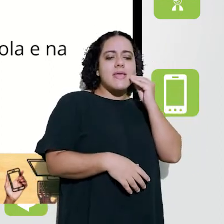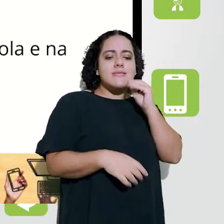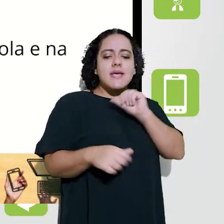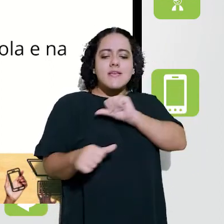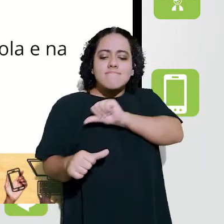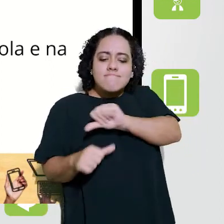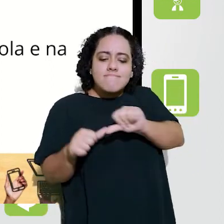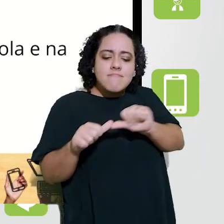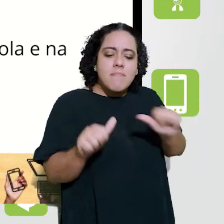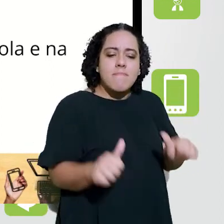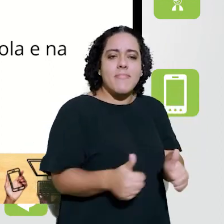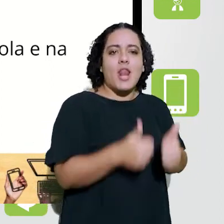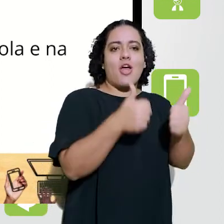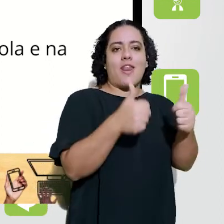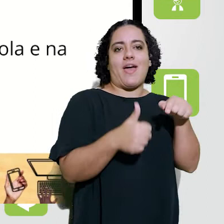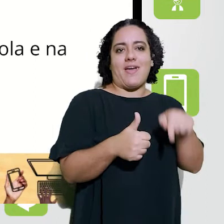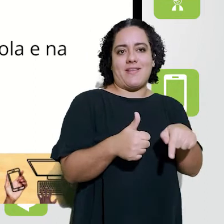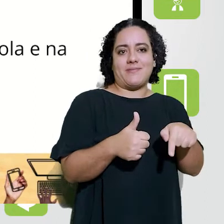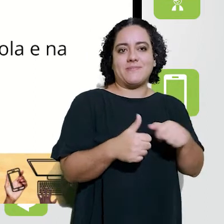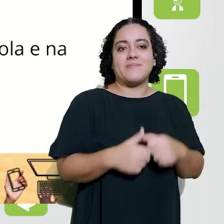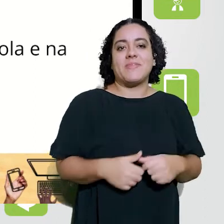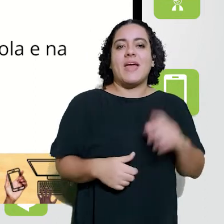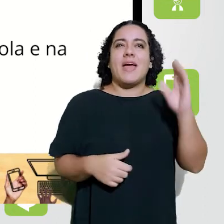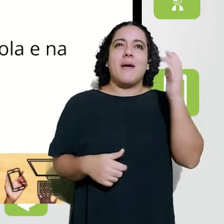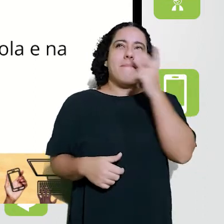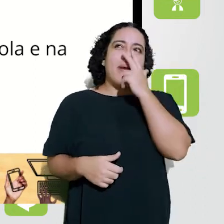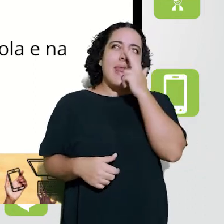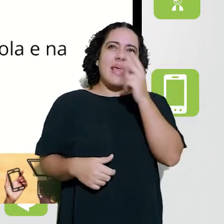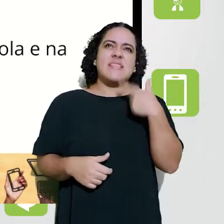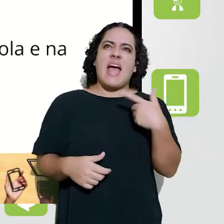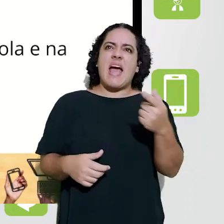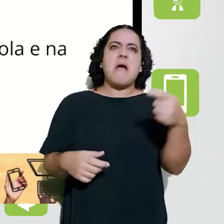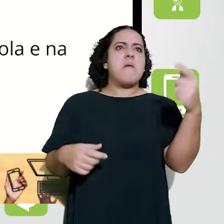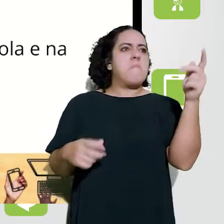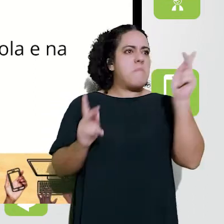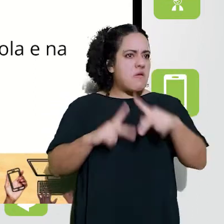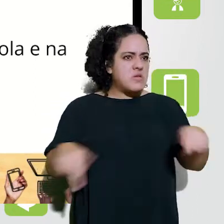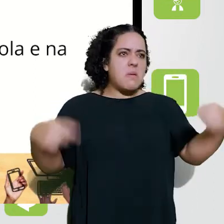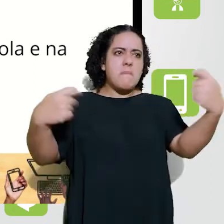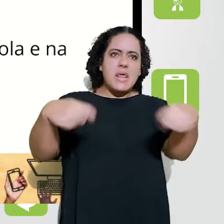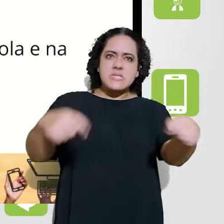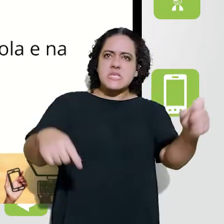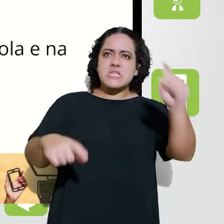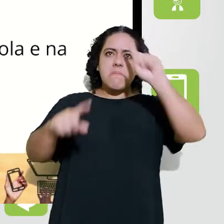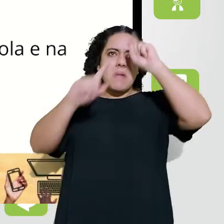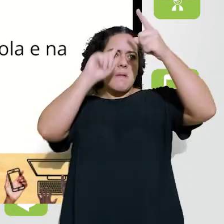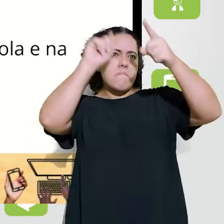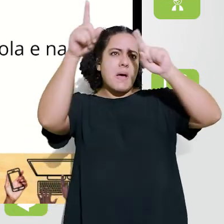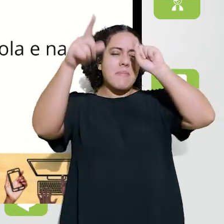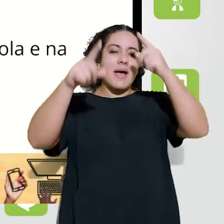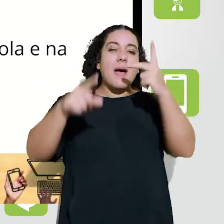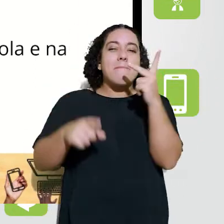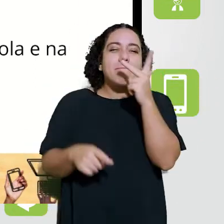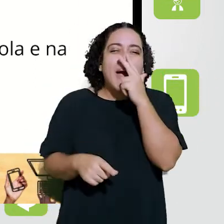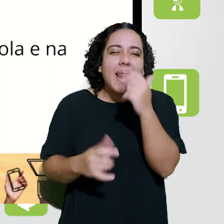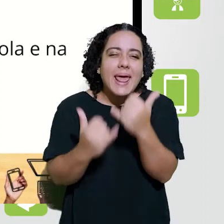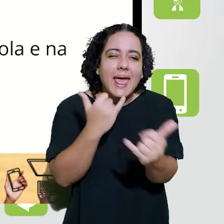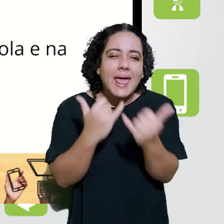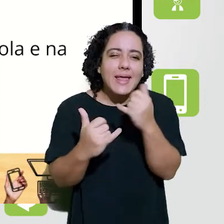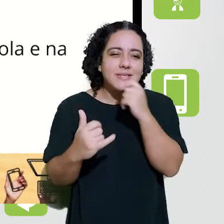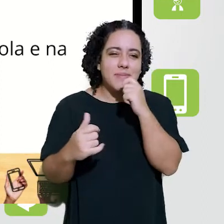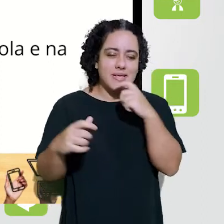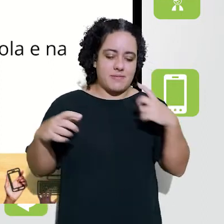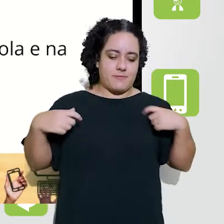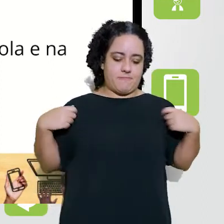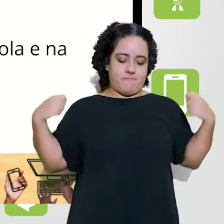ferramentas, imagino, tem no meu imaginário alguém que traga um jaleco cheio de bolsos,